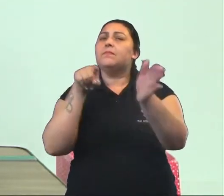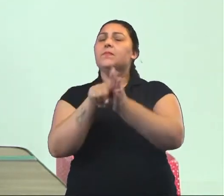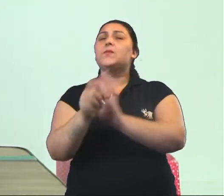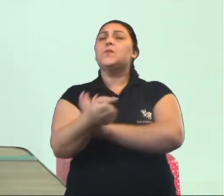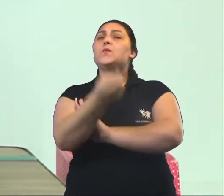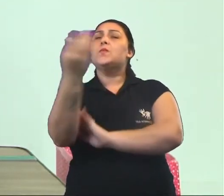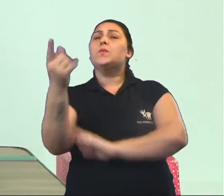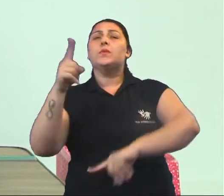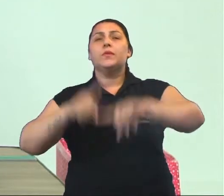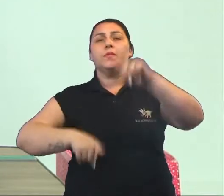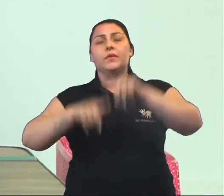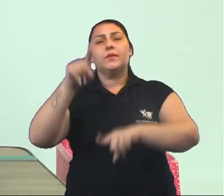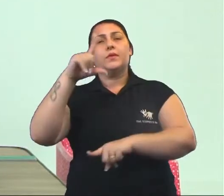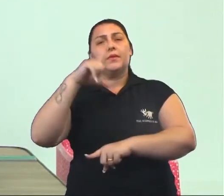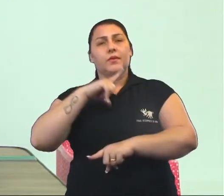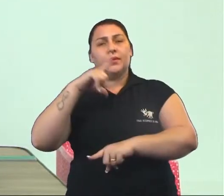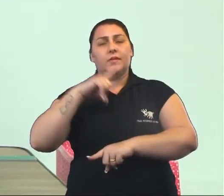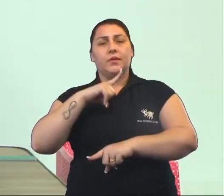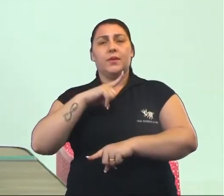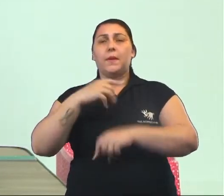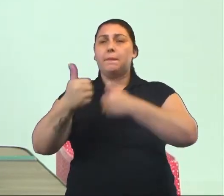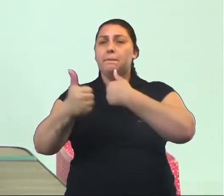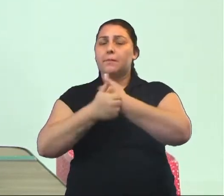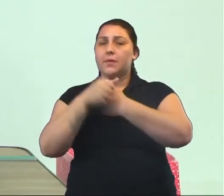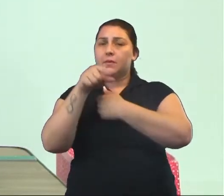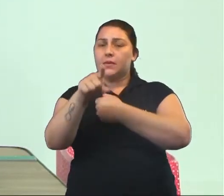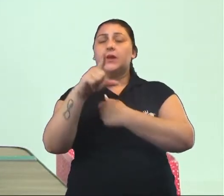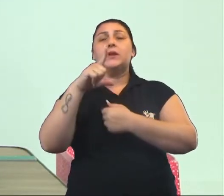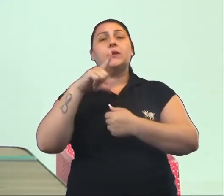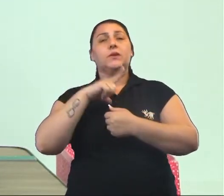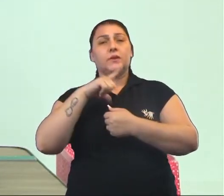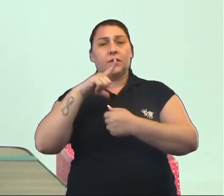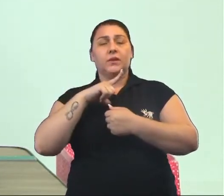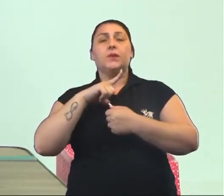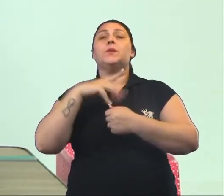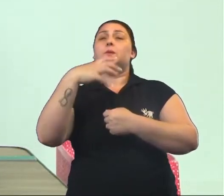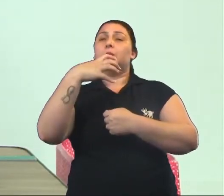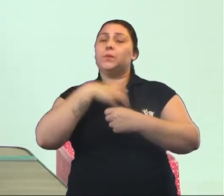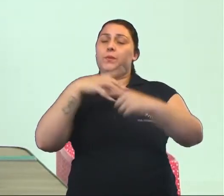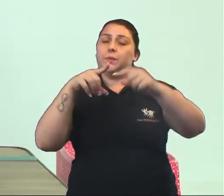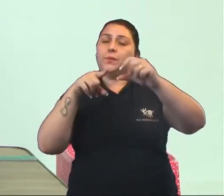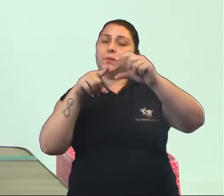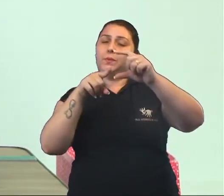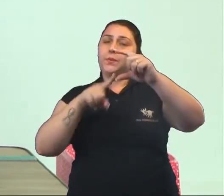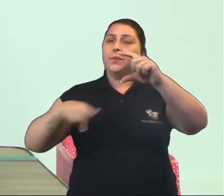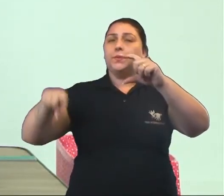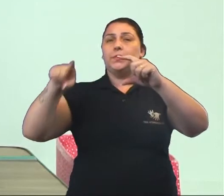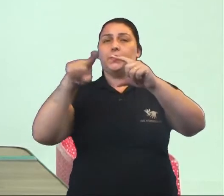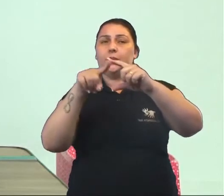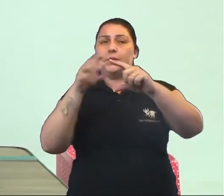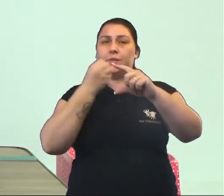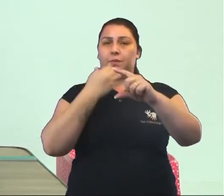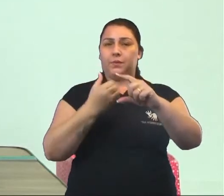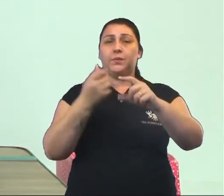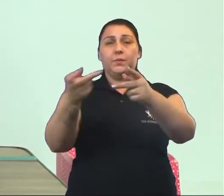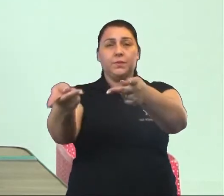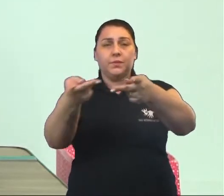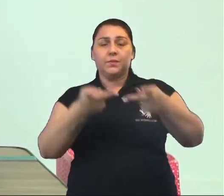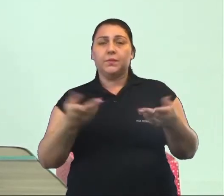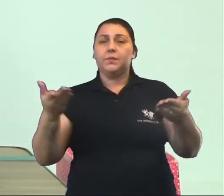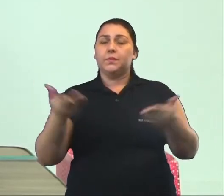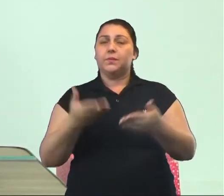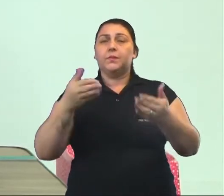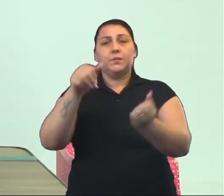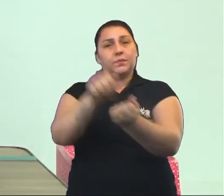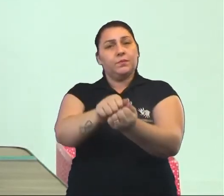quantos objetos tem ao teu redor que possuem um formato arredondado? Muito bem. Quero te convidar agora